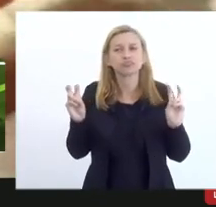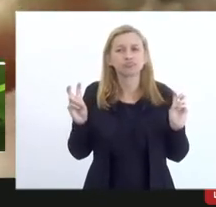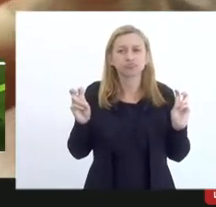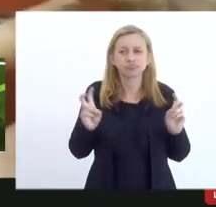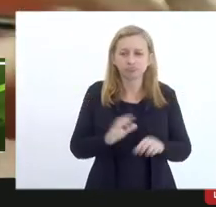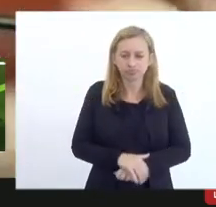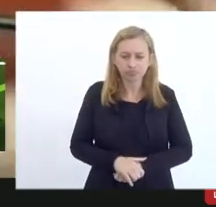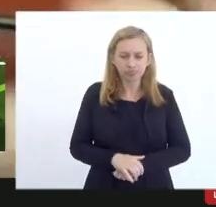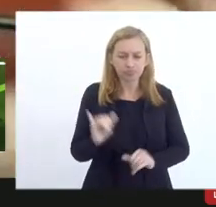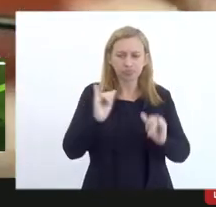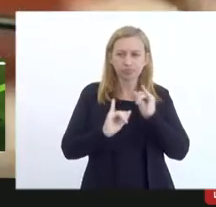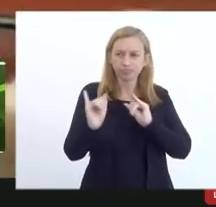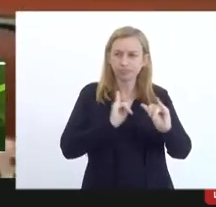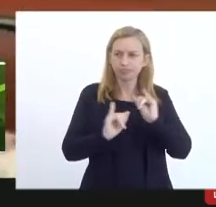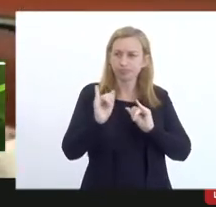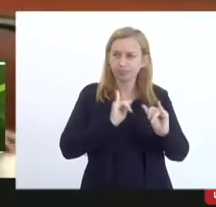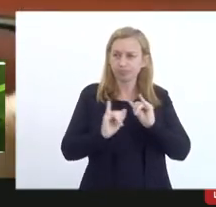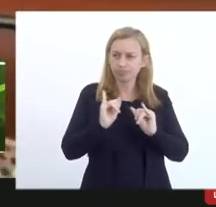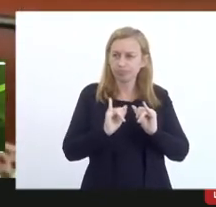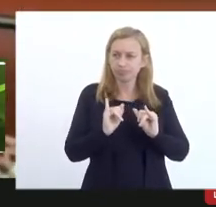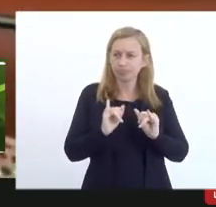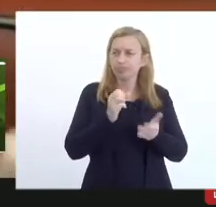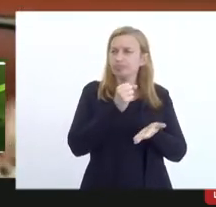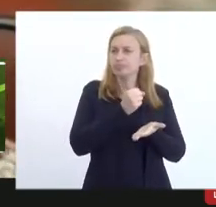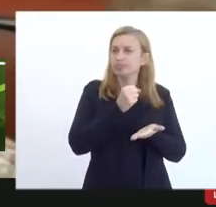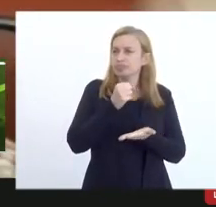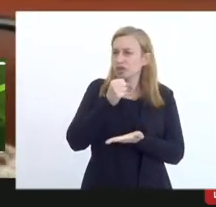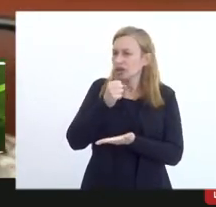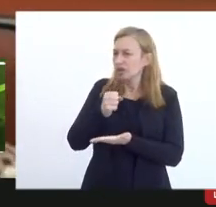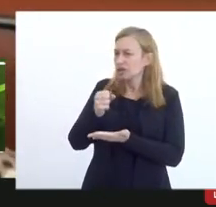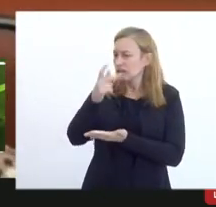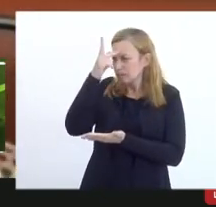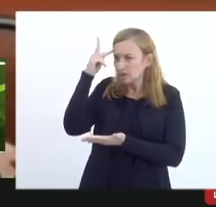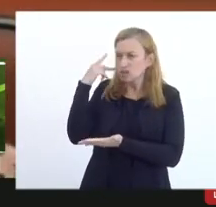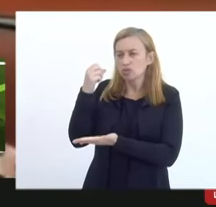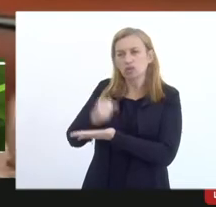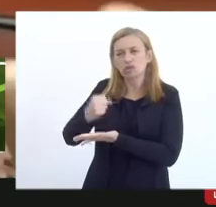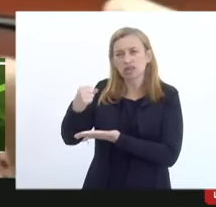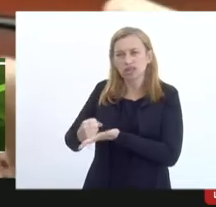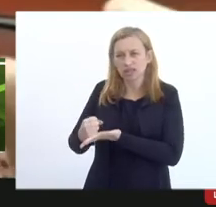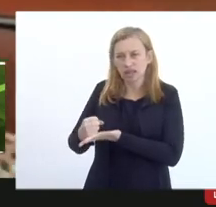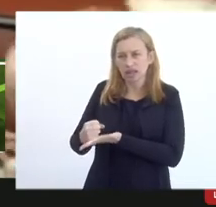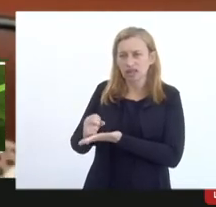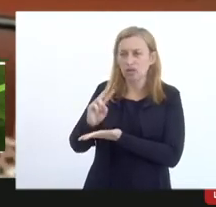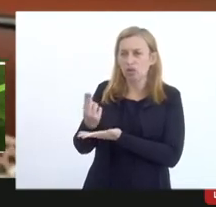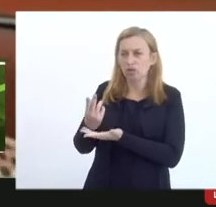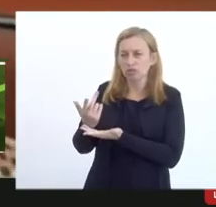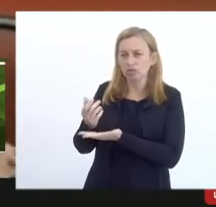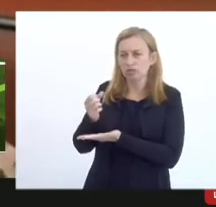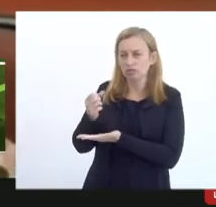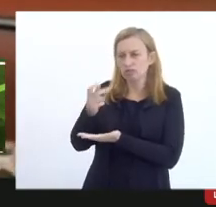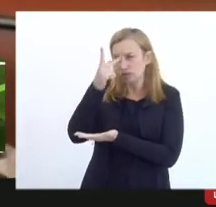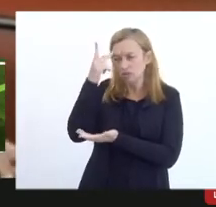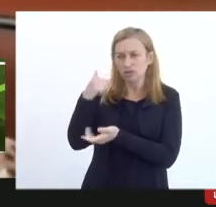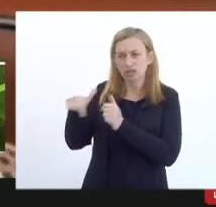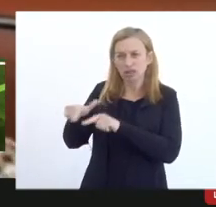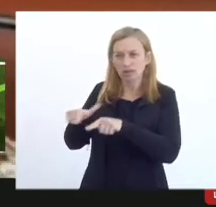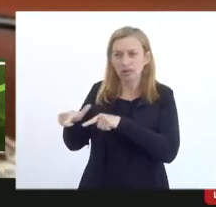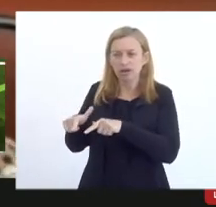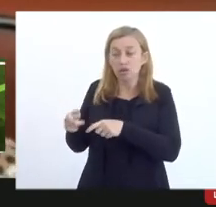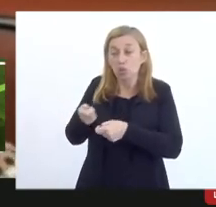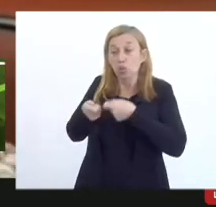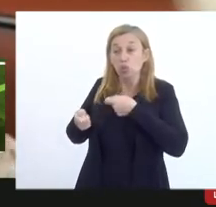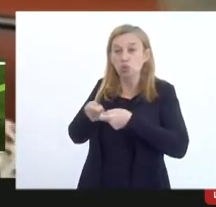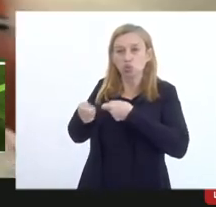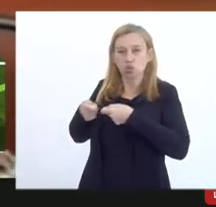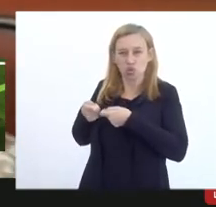da informação do contratado ou do prestador de serviço são as trilhas de controle que isso